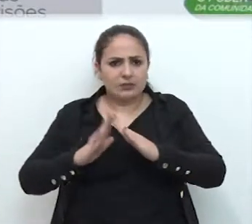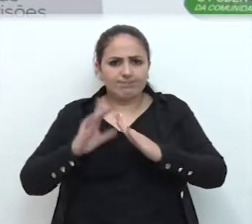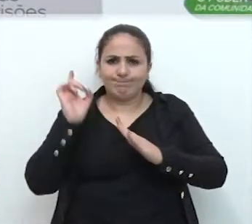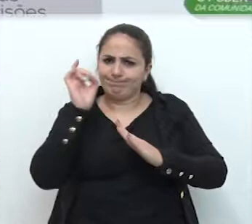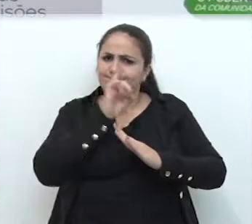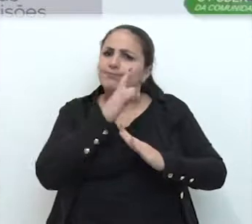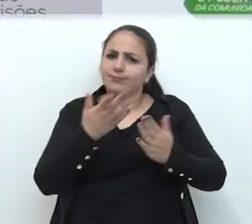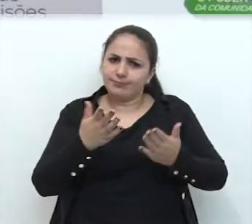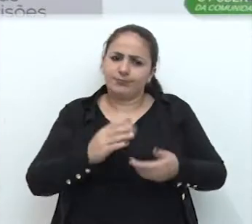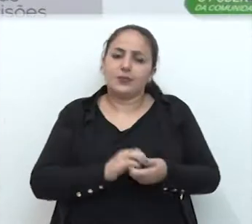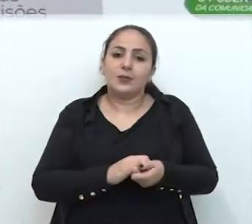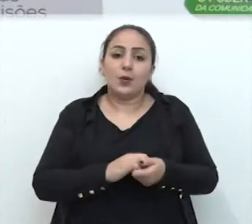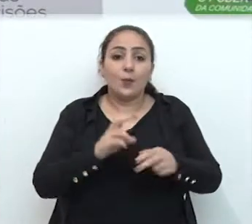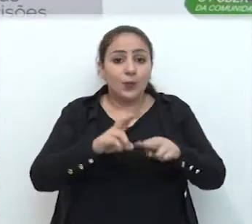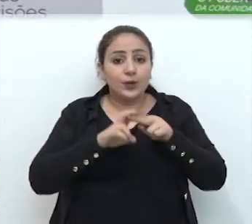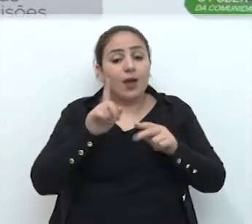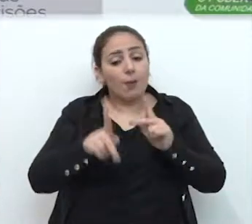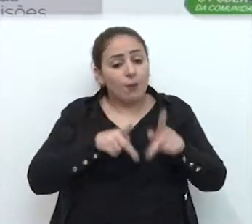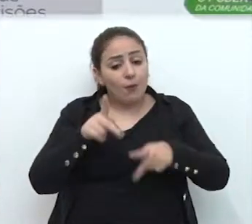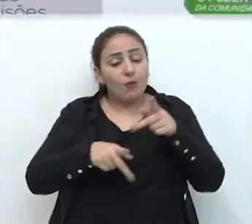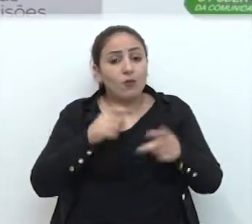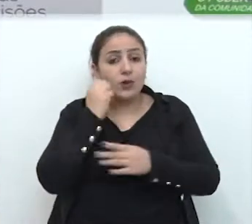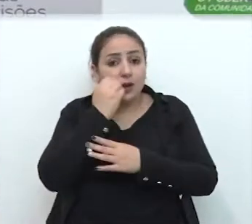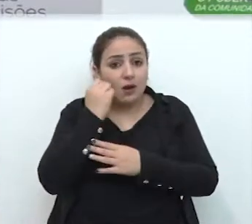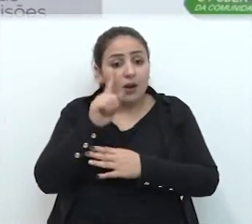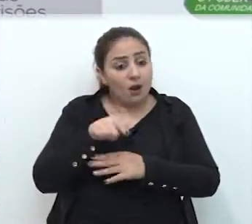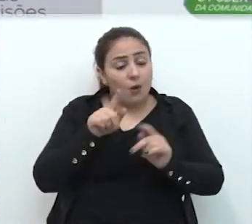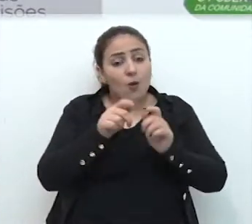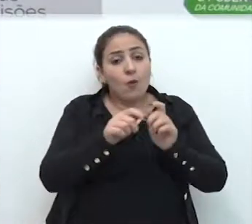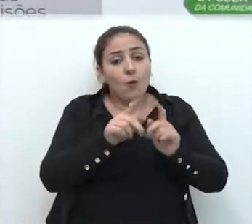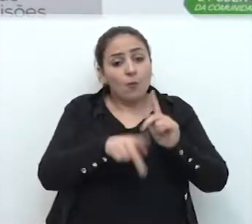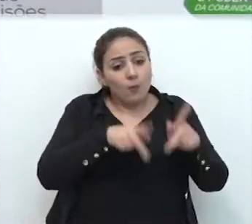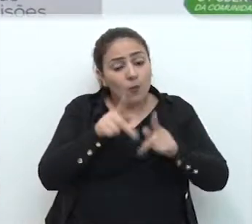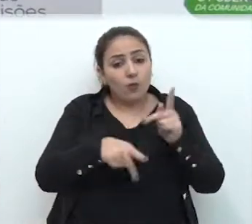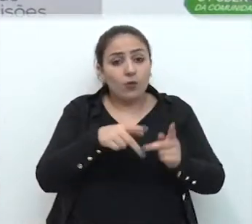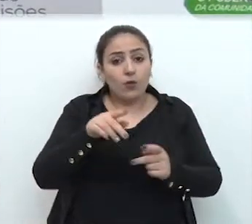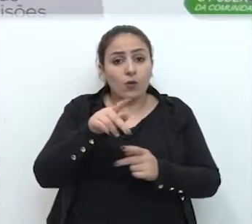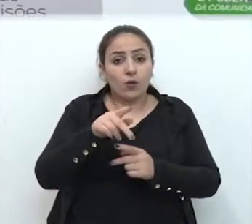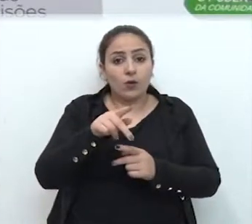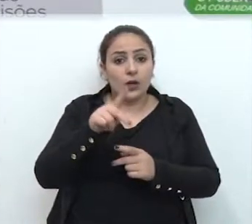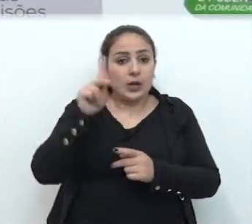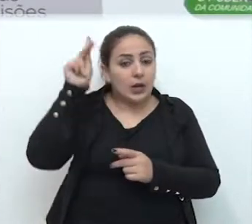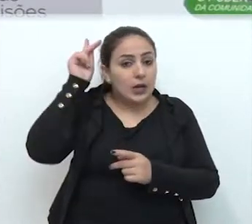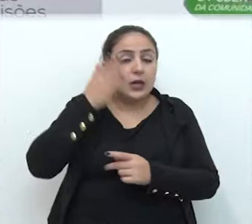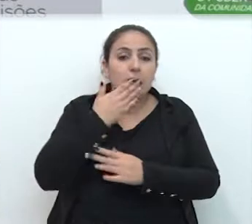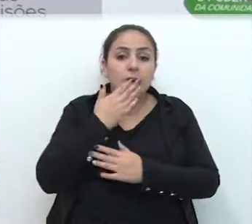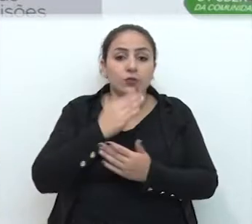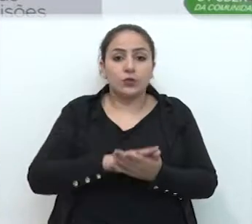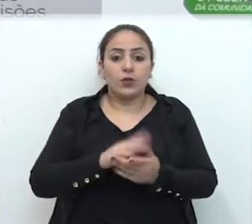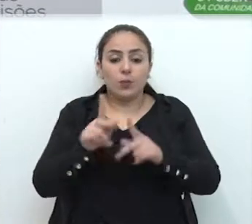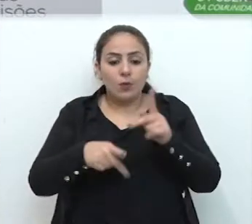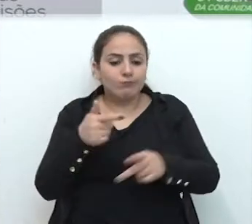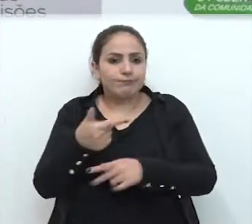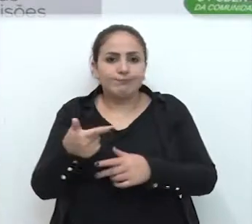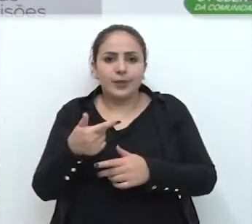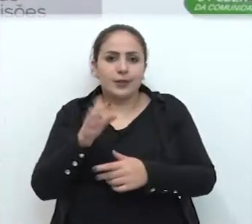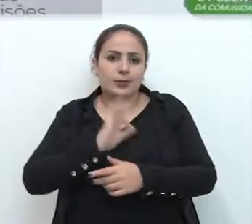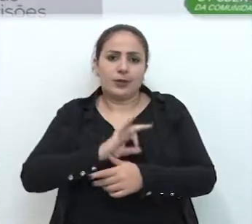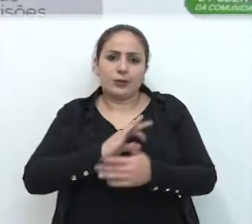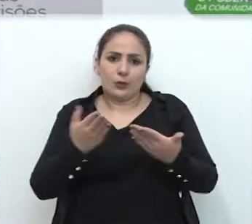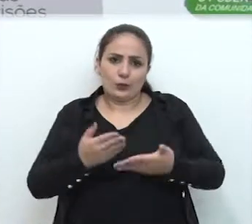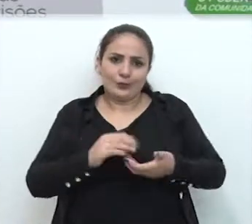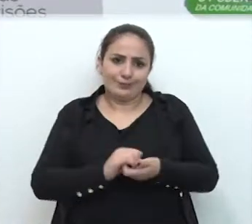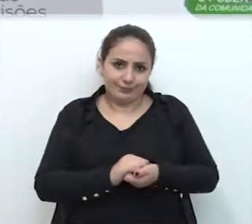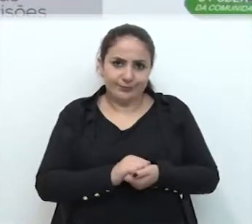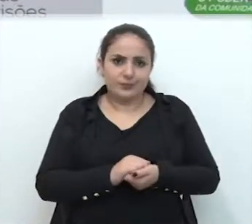muito difícil. Então, é o povo negro, é o povo indígena, é o povo desassalariado nos dias de